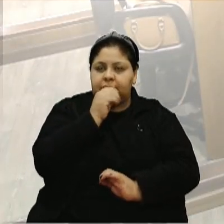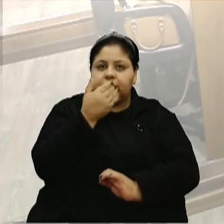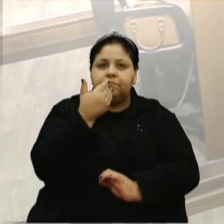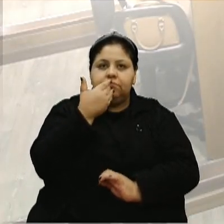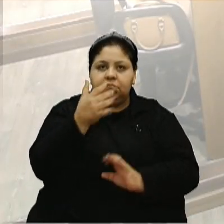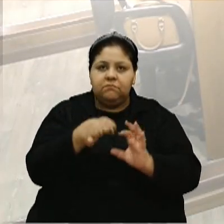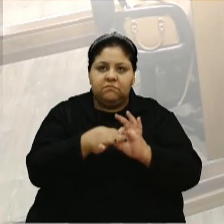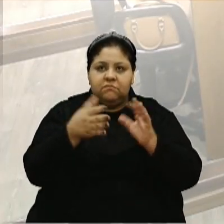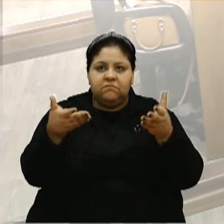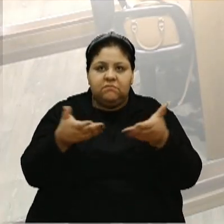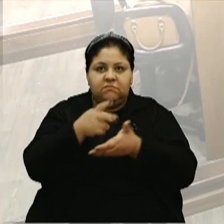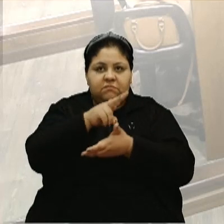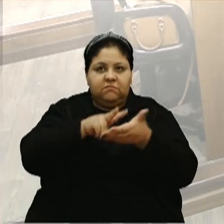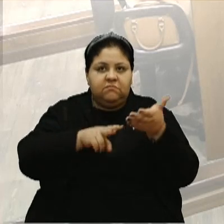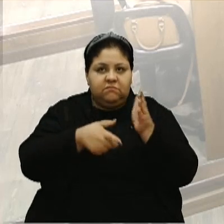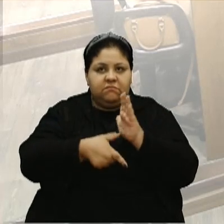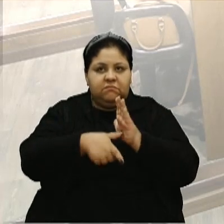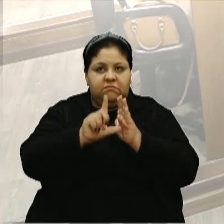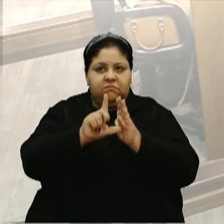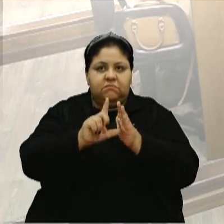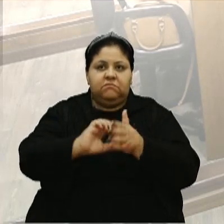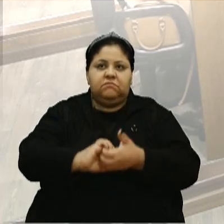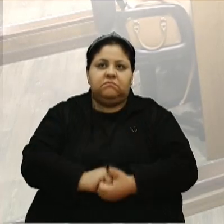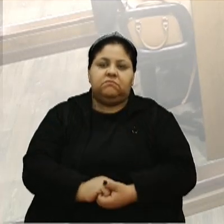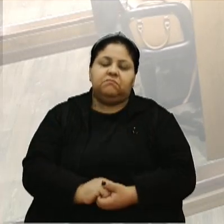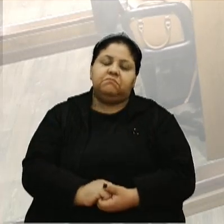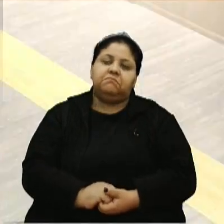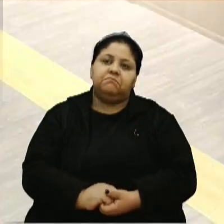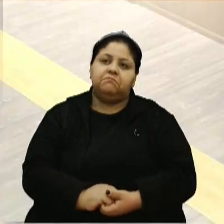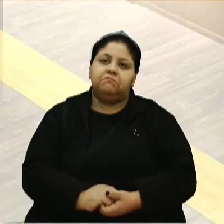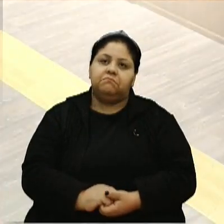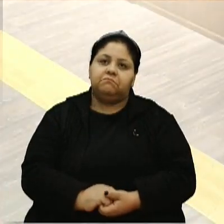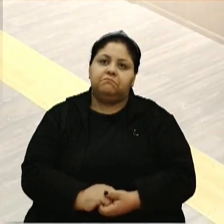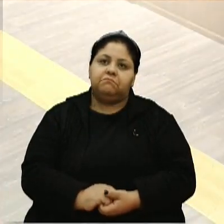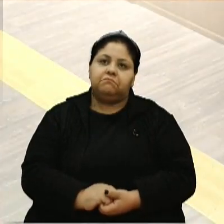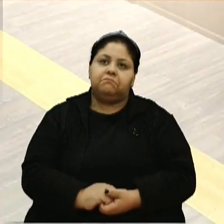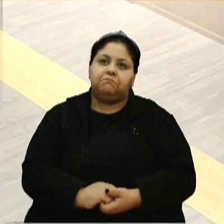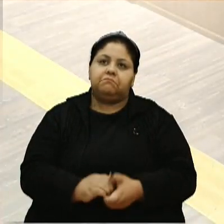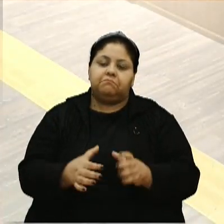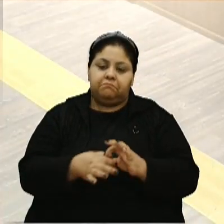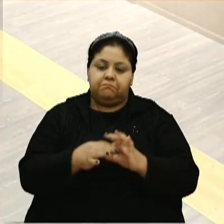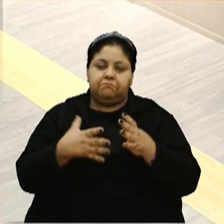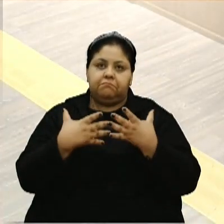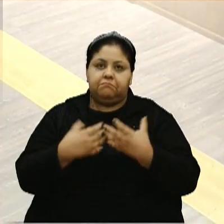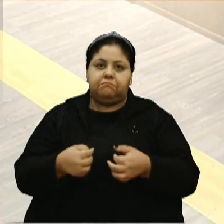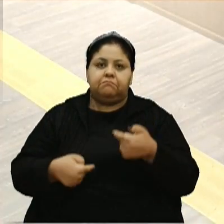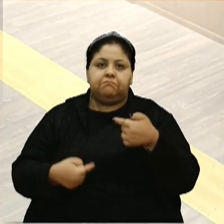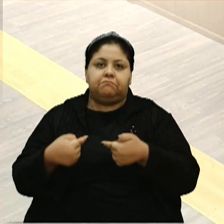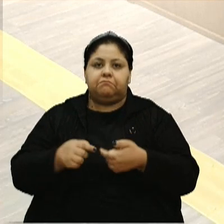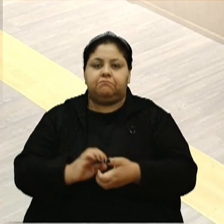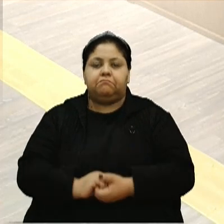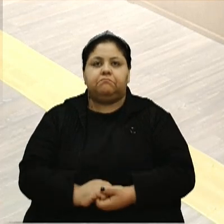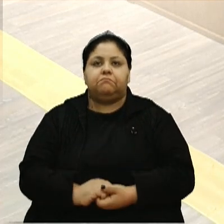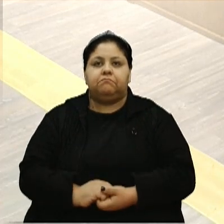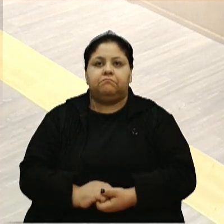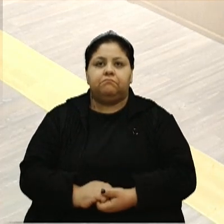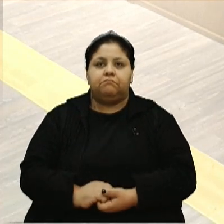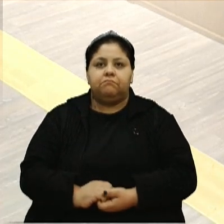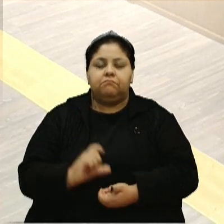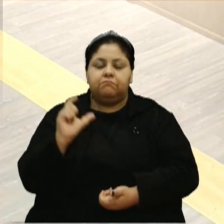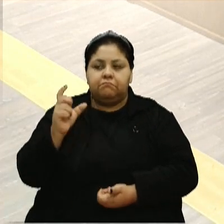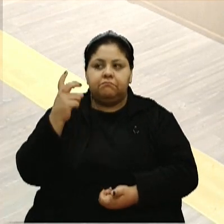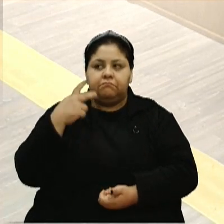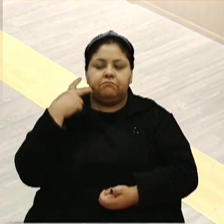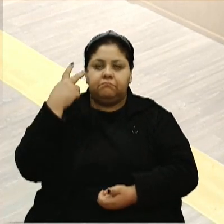Peço dispensa a leitura por ser sido realizada na primeira discussão. Dispensa a concedida em discussão. Peço a palavra.